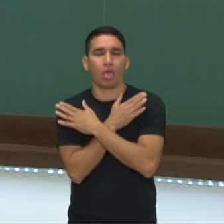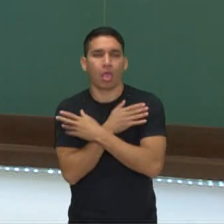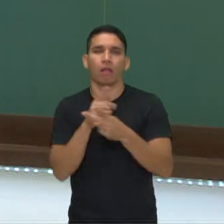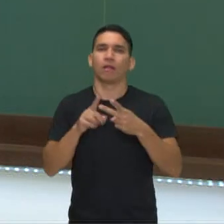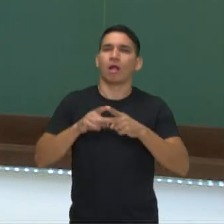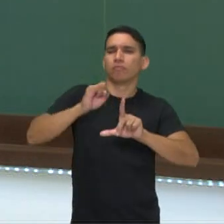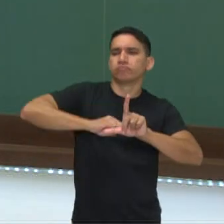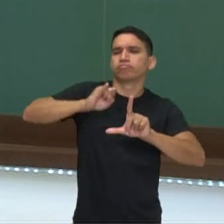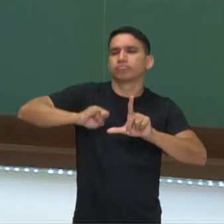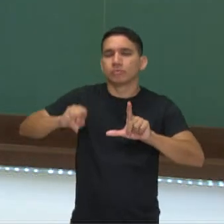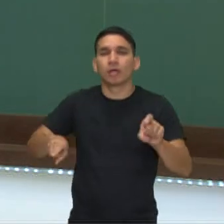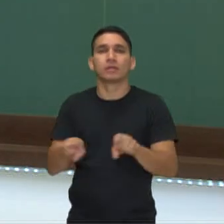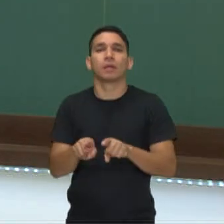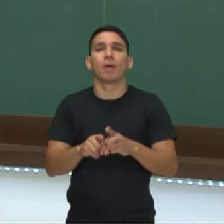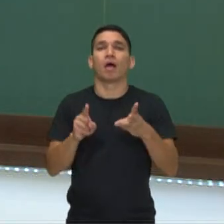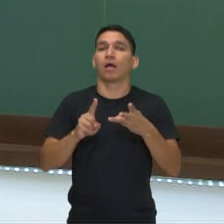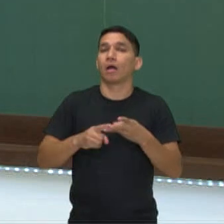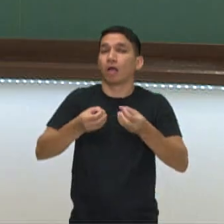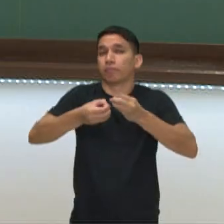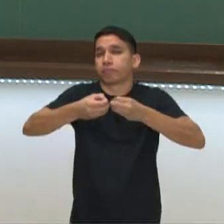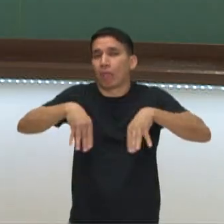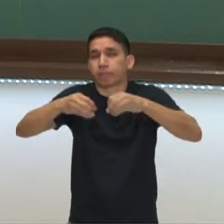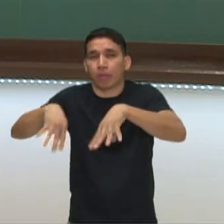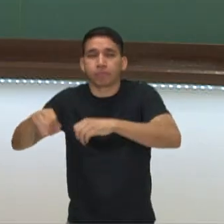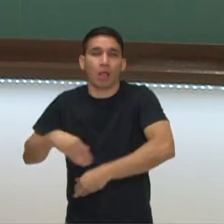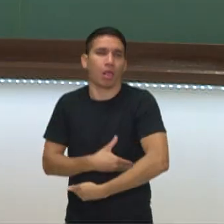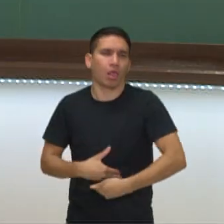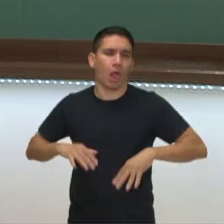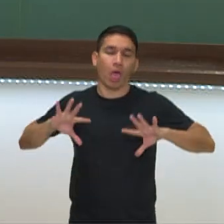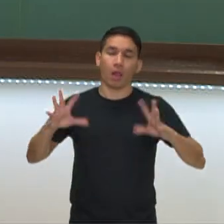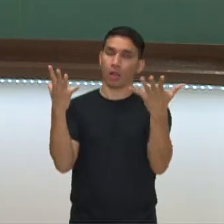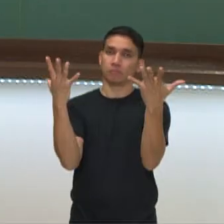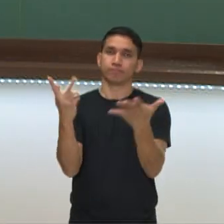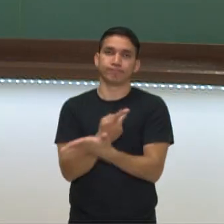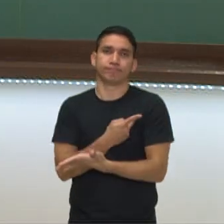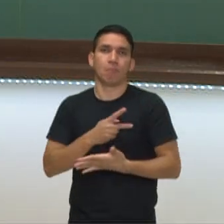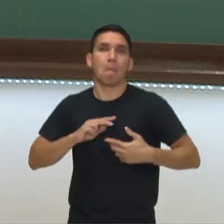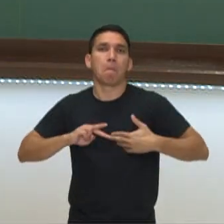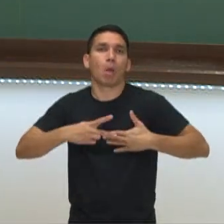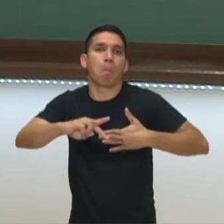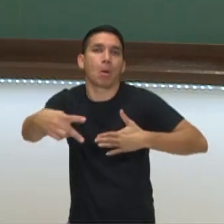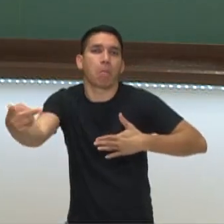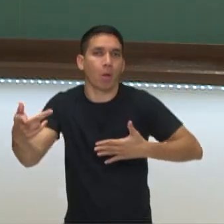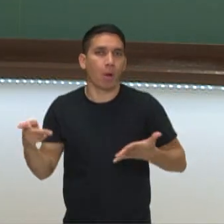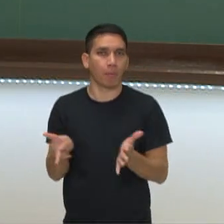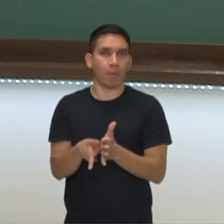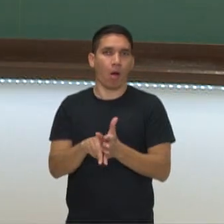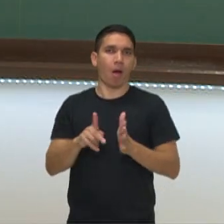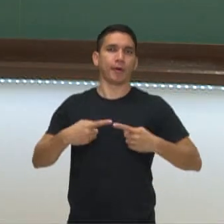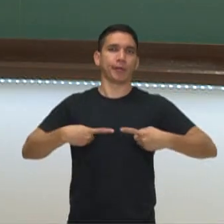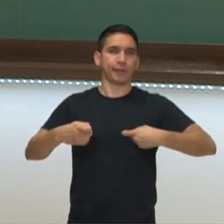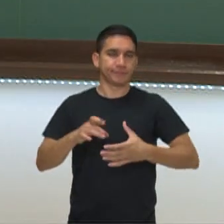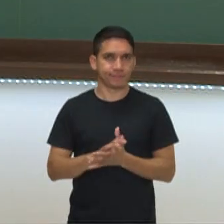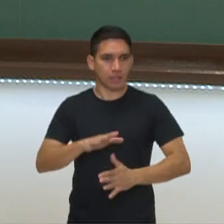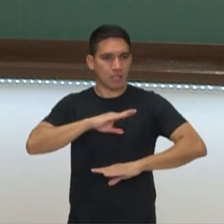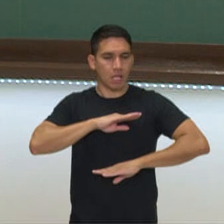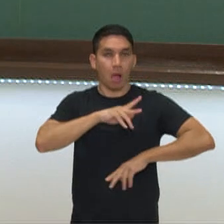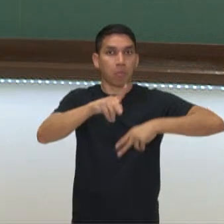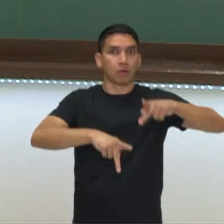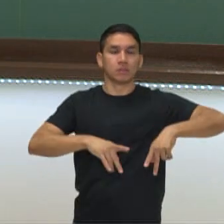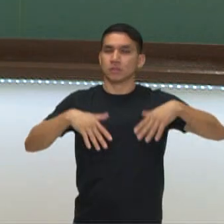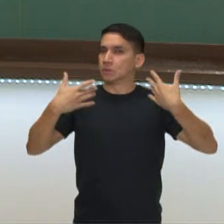inflação, com crises de fome e com a destruição causada pela guerra. A situação da população ficou